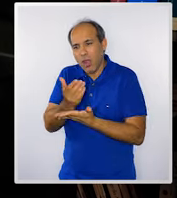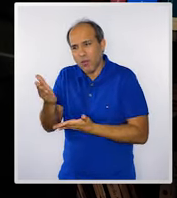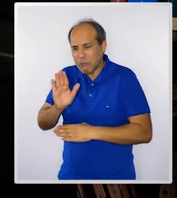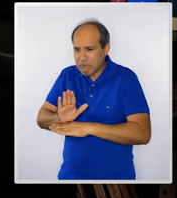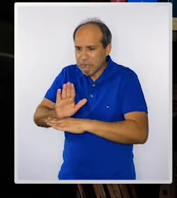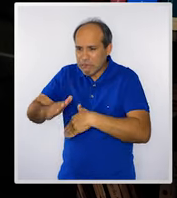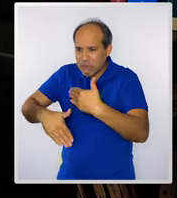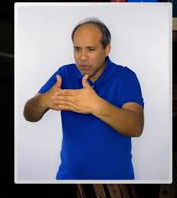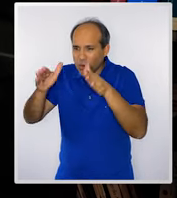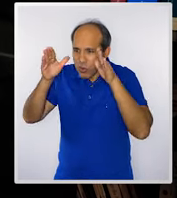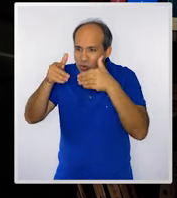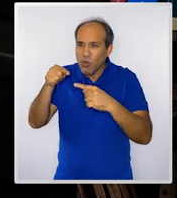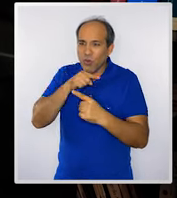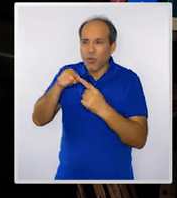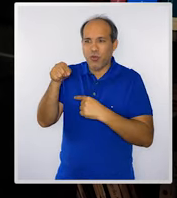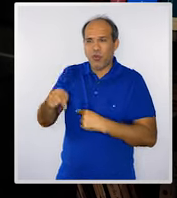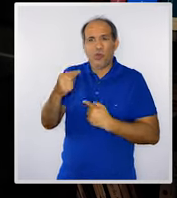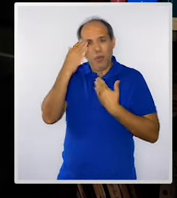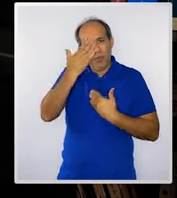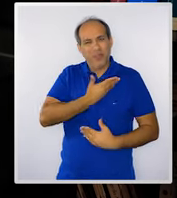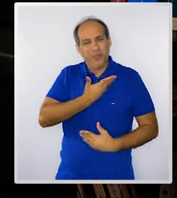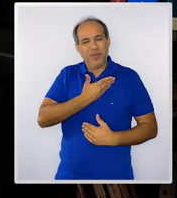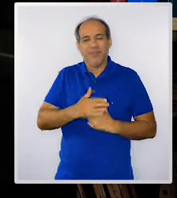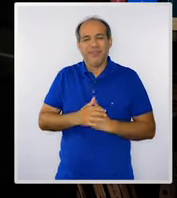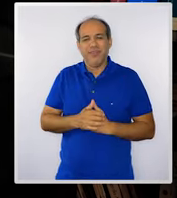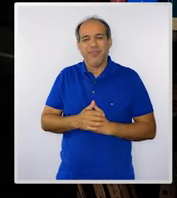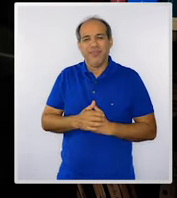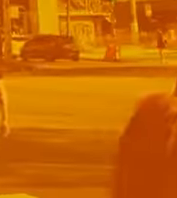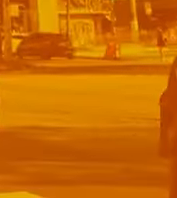para lhe ajudar nessa empreitada. Obrigado, meu amigo.